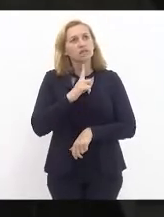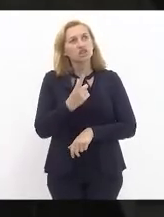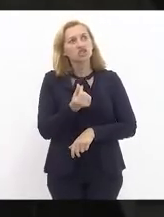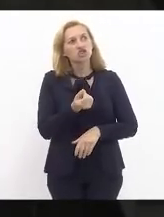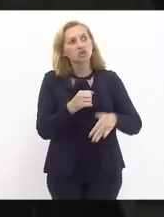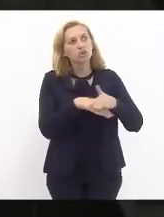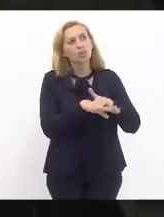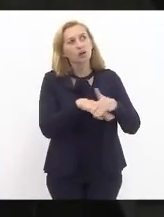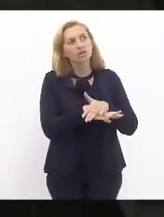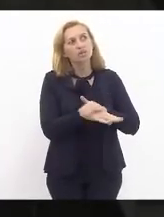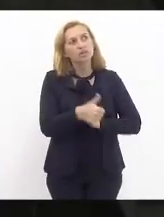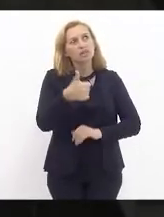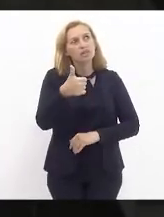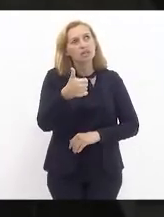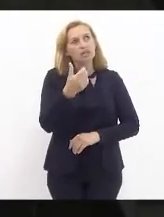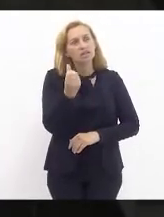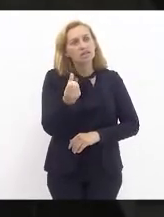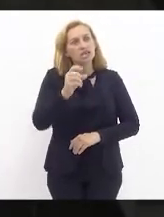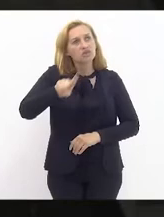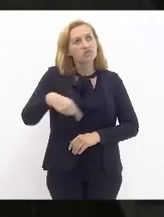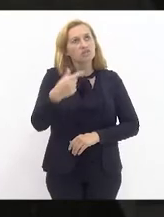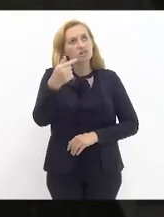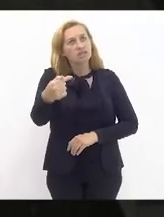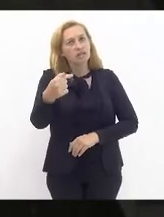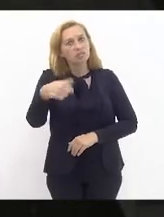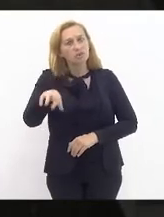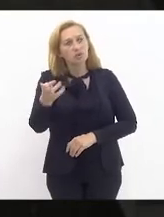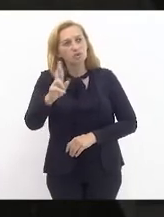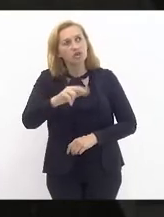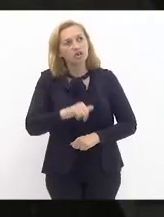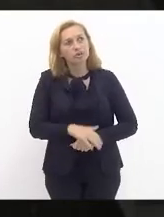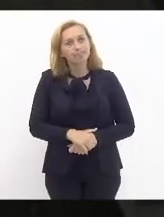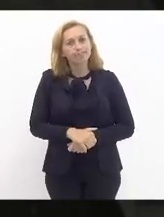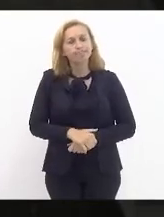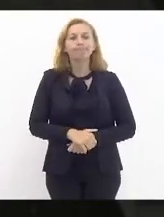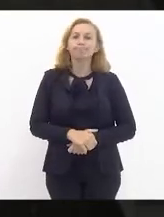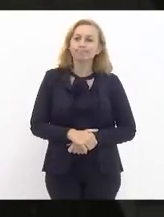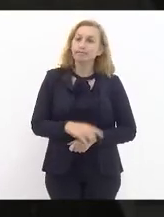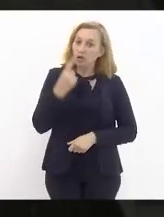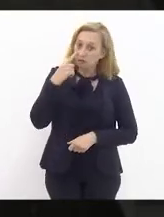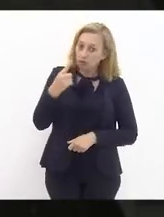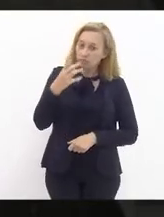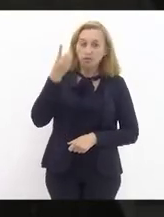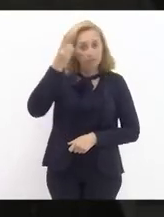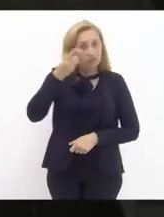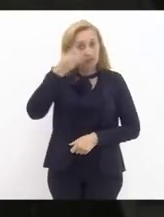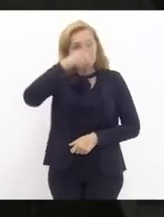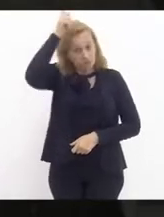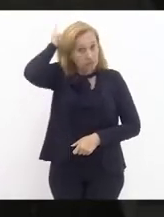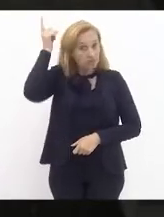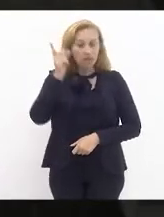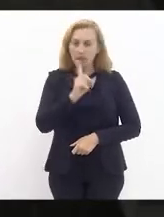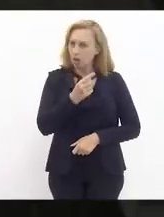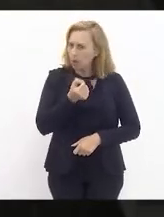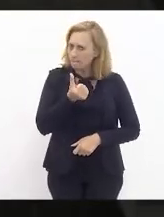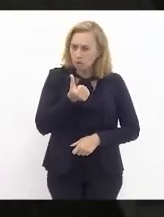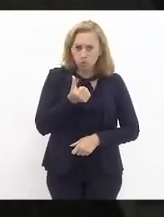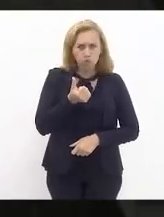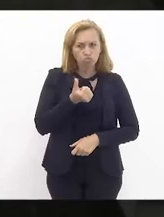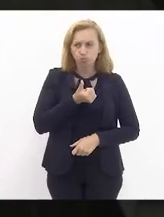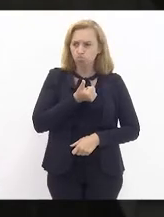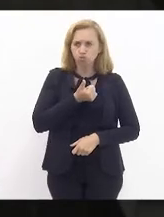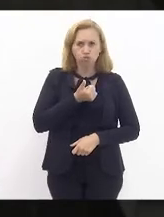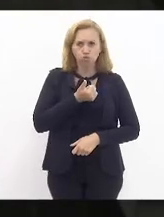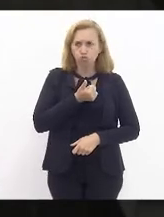6,7 bilhões de reais. Viu, deputada Luciana? Não é pouco o dinheiro.